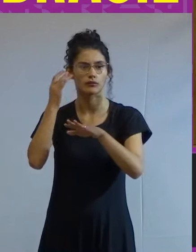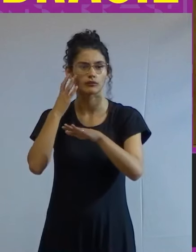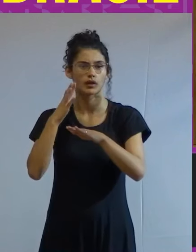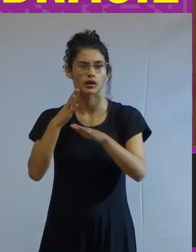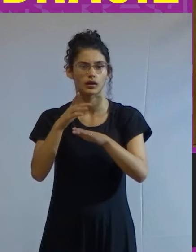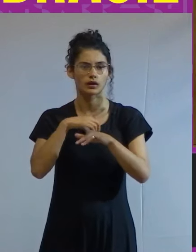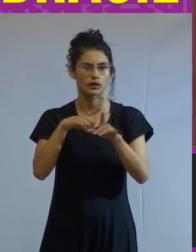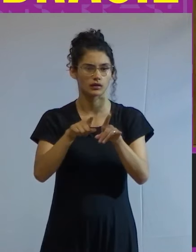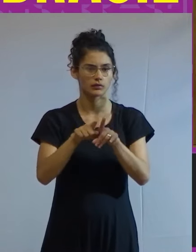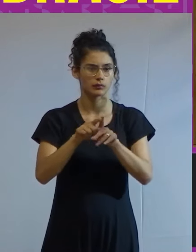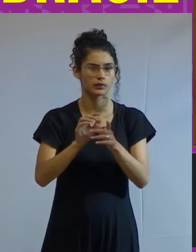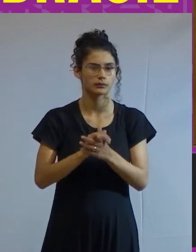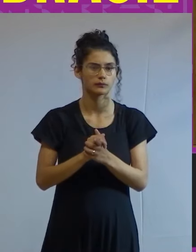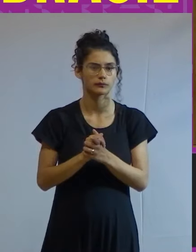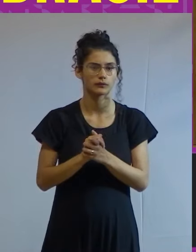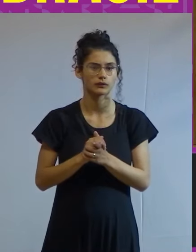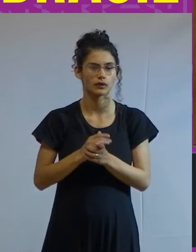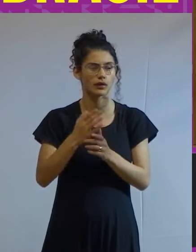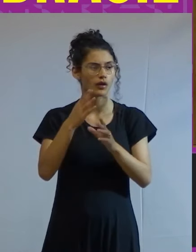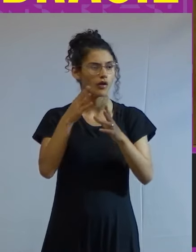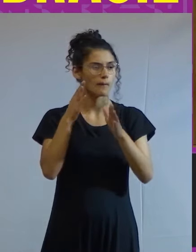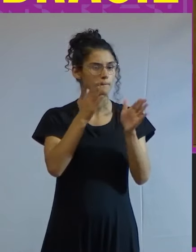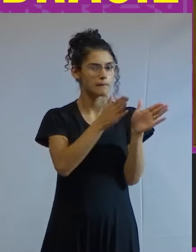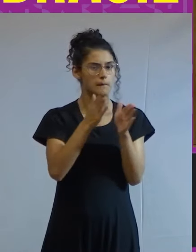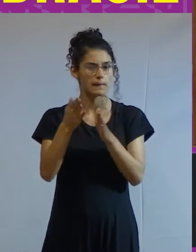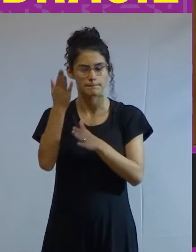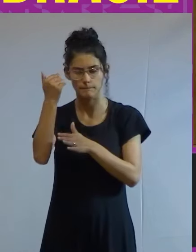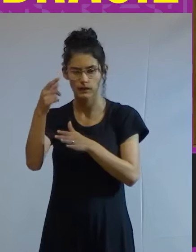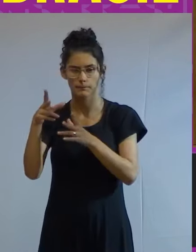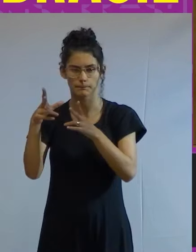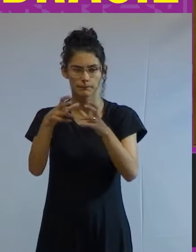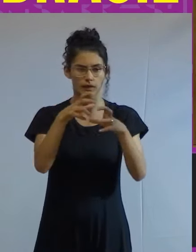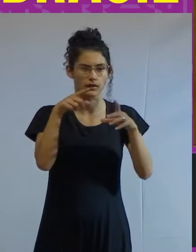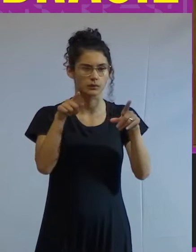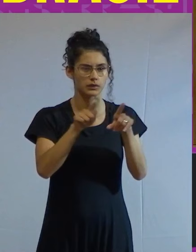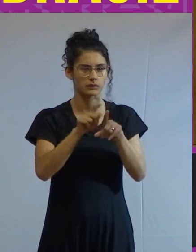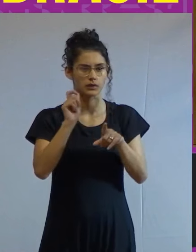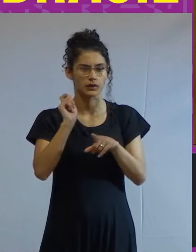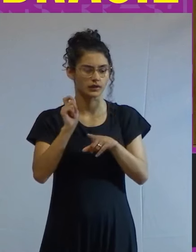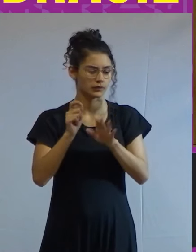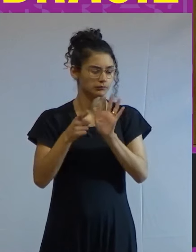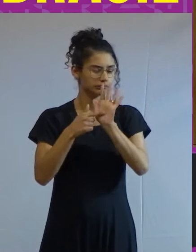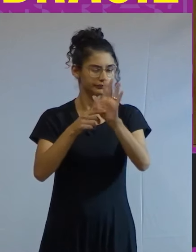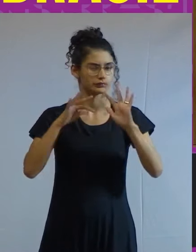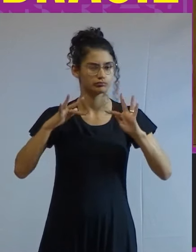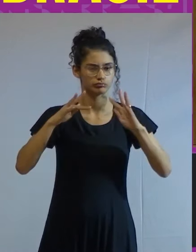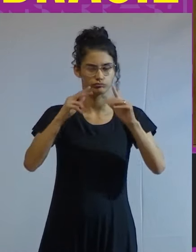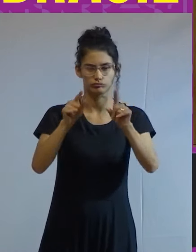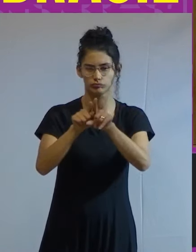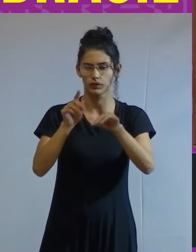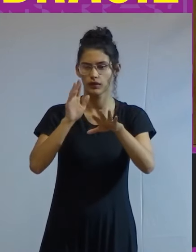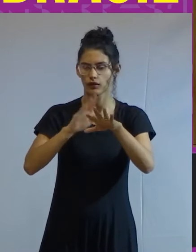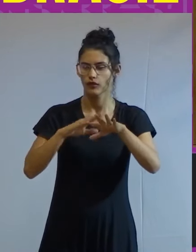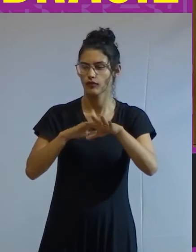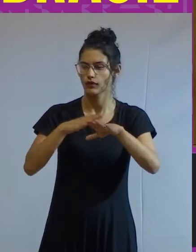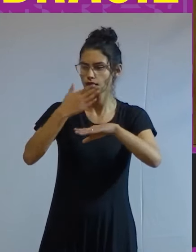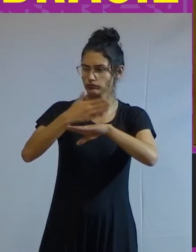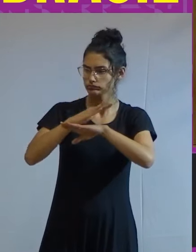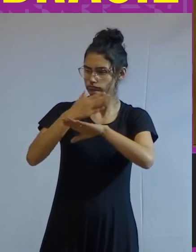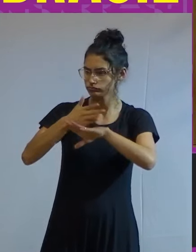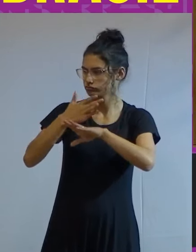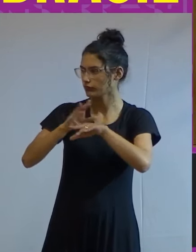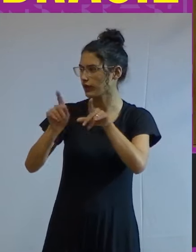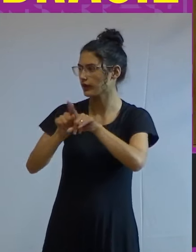cíclico. Nas fases de prosperidade, observa furtado. A oferta totalmente elástica de mão de obra